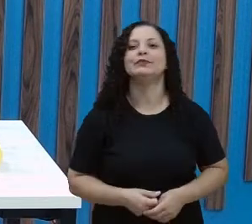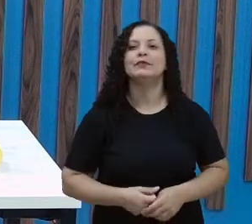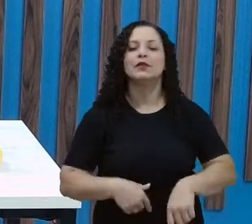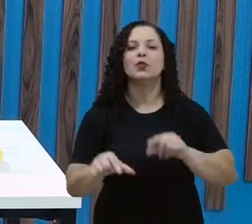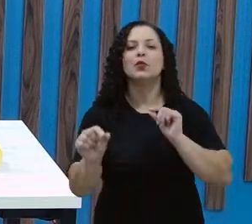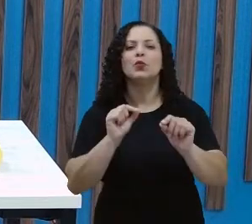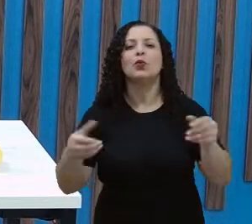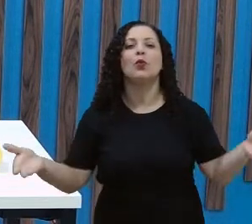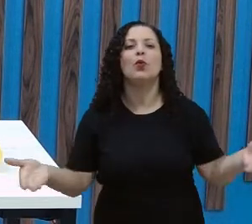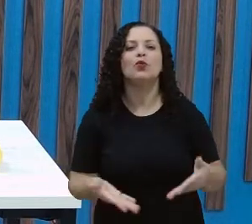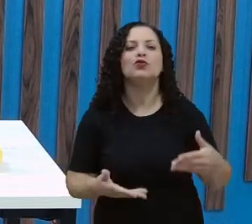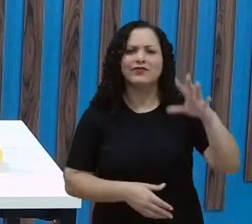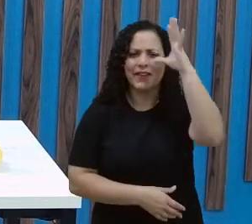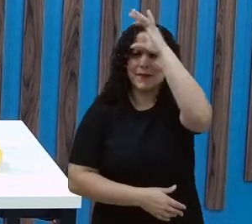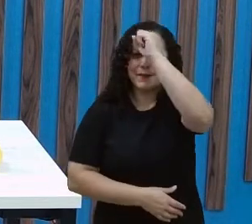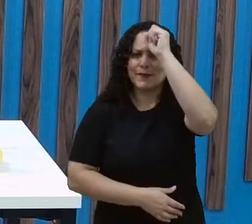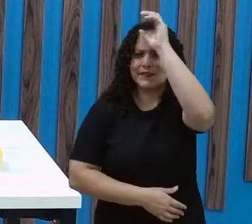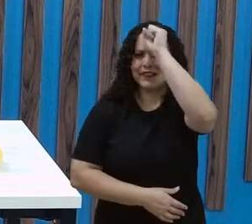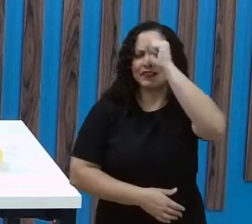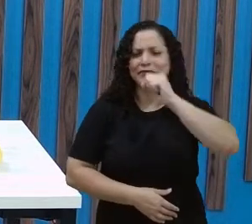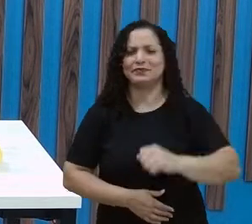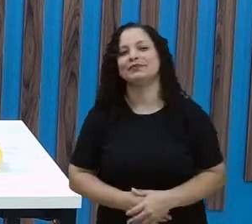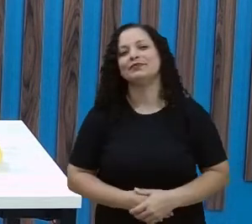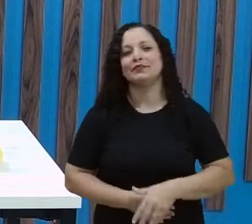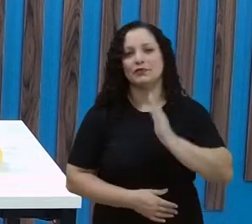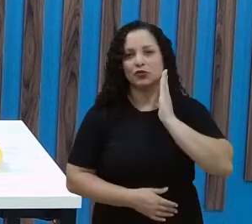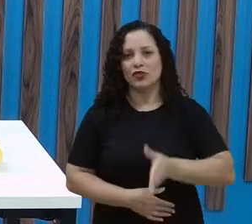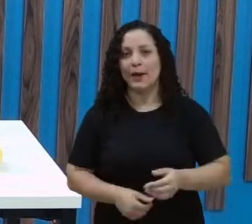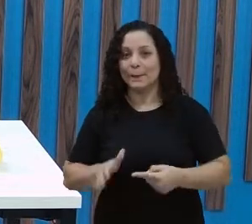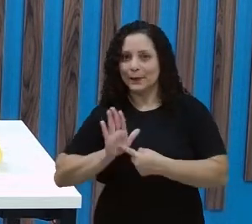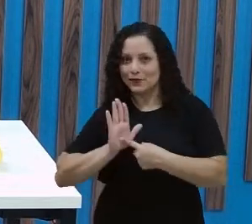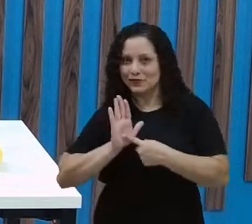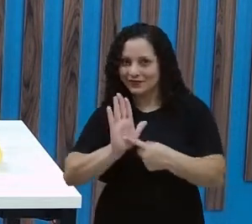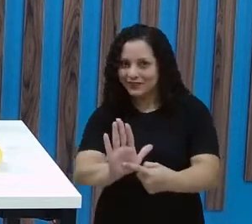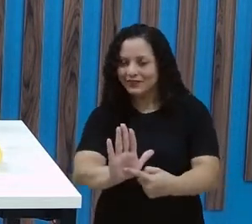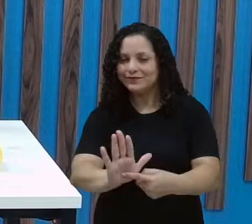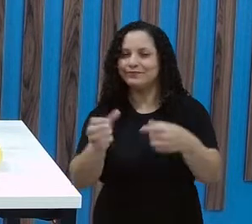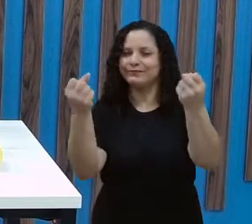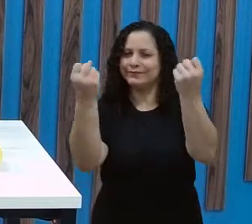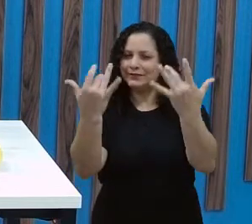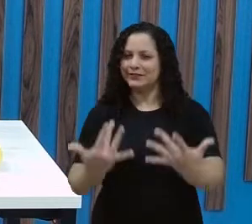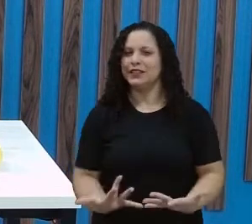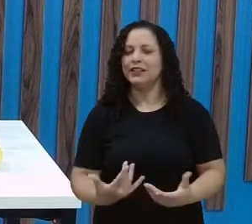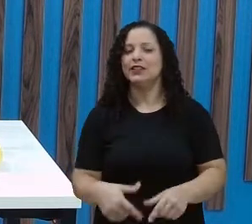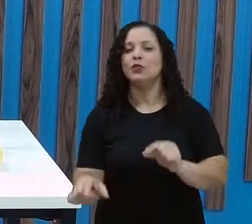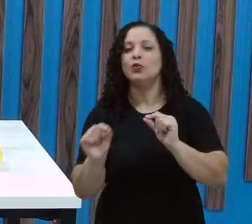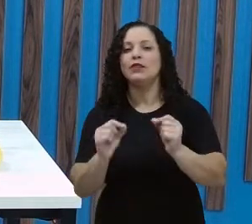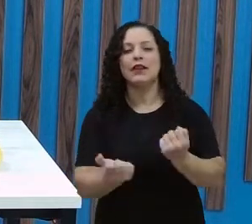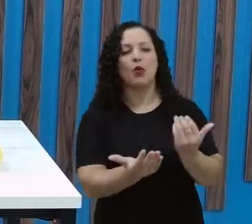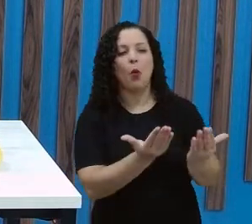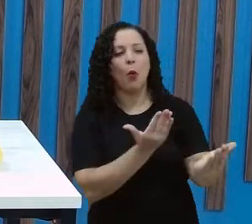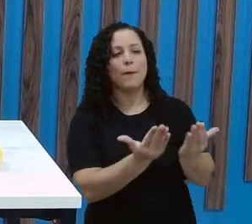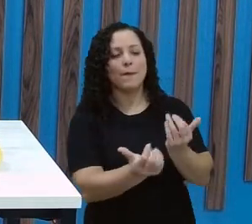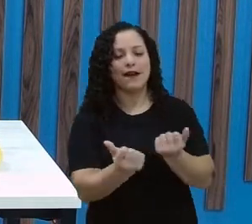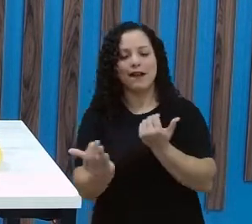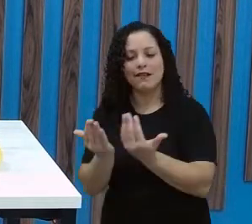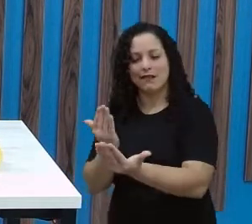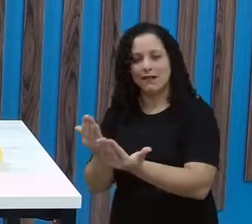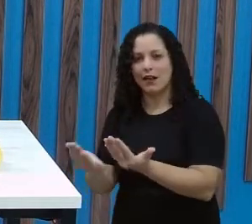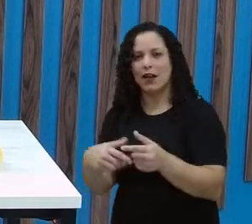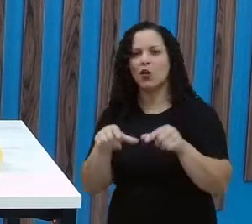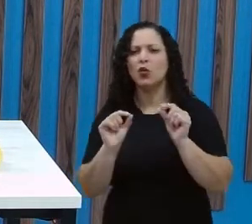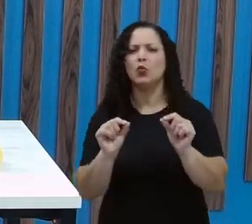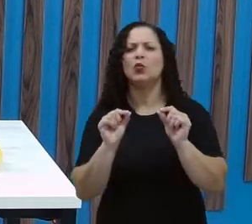aprenderemos hoje? Eu já falei no início que a gente vai comparar massas, mas o que podemos